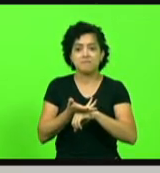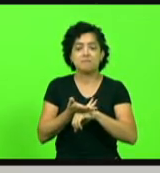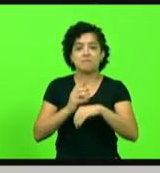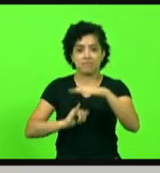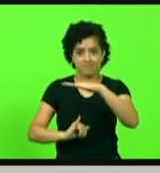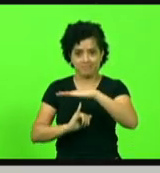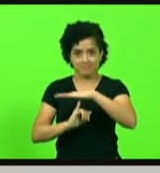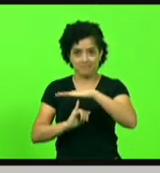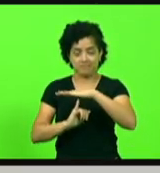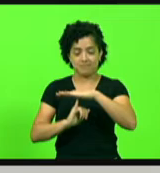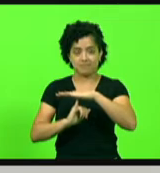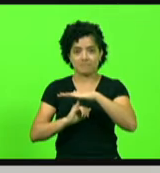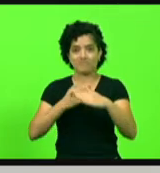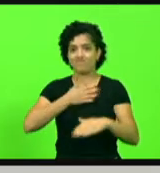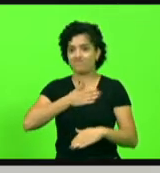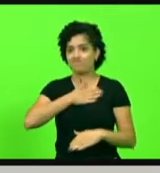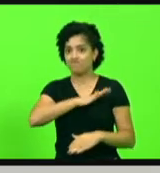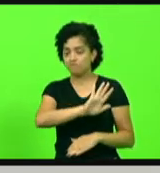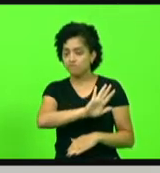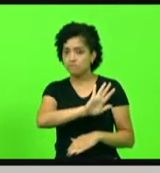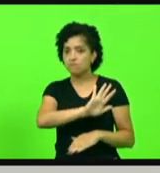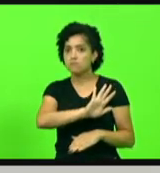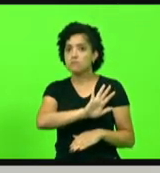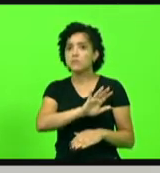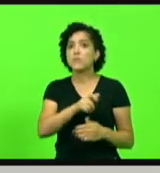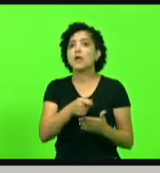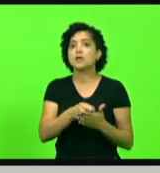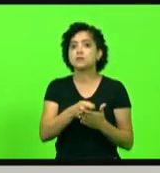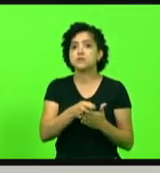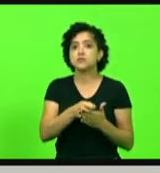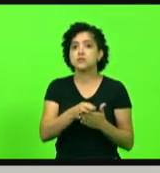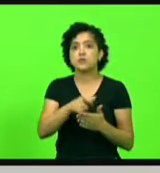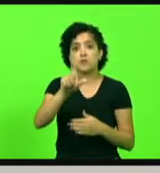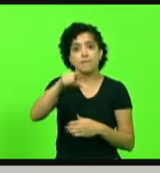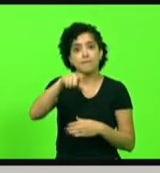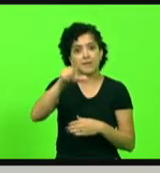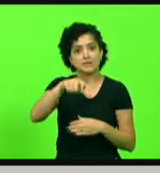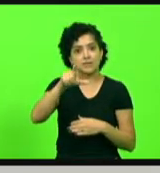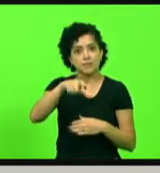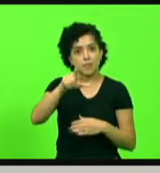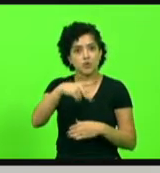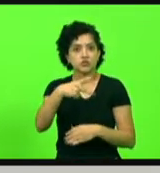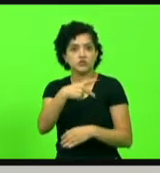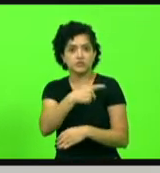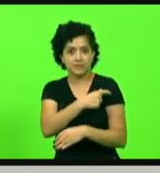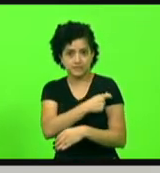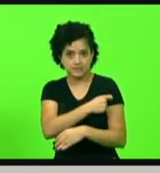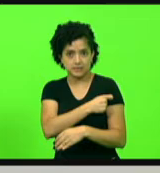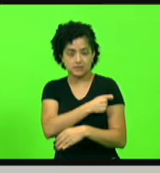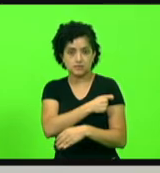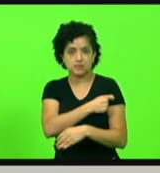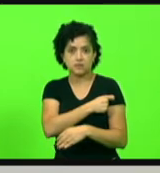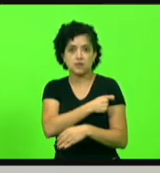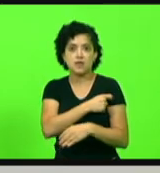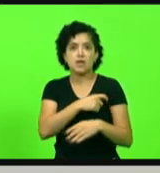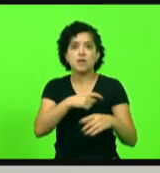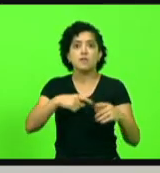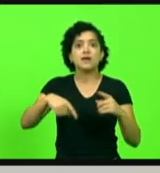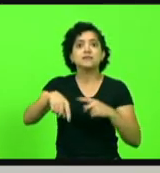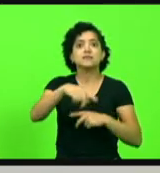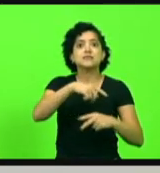Repúdio à exigência do passaporte sanitário para circulação nas áreas